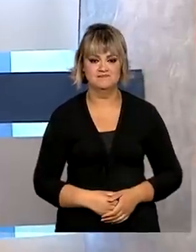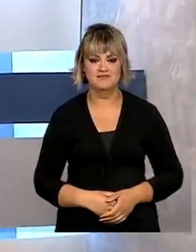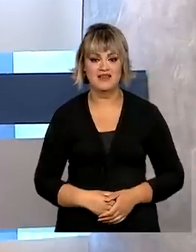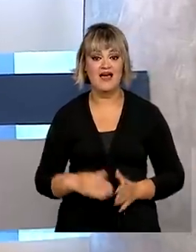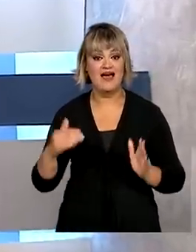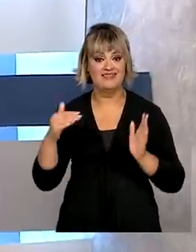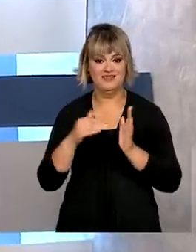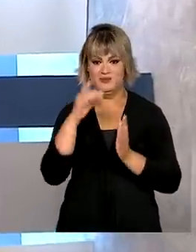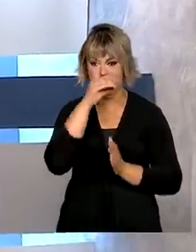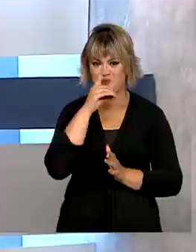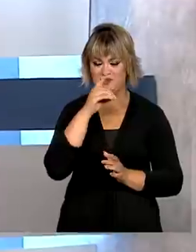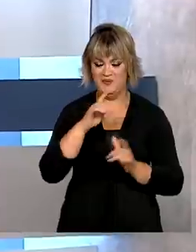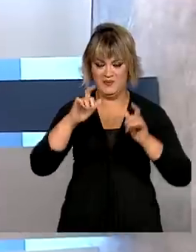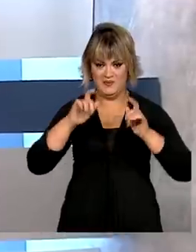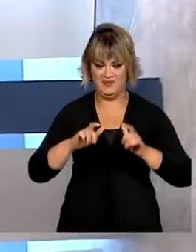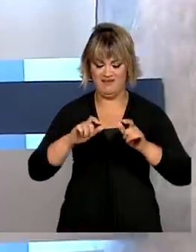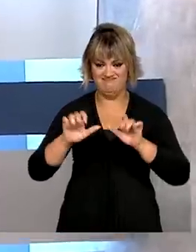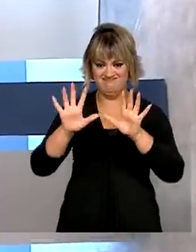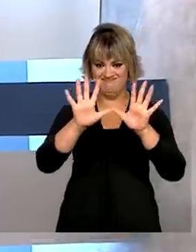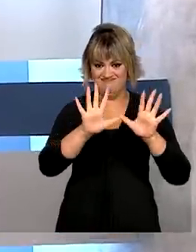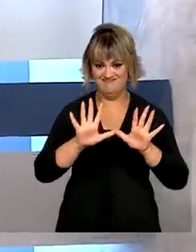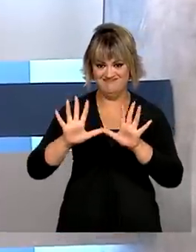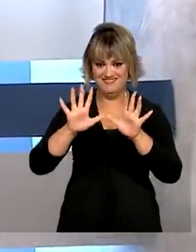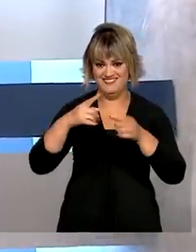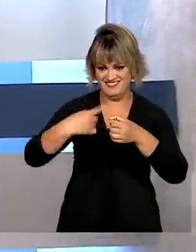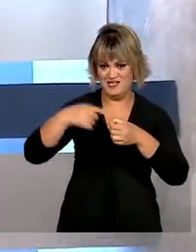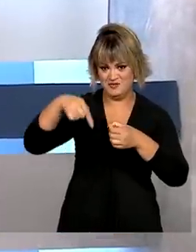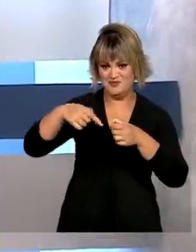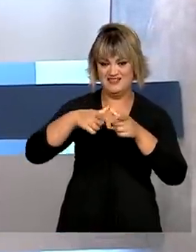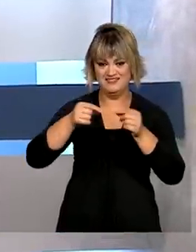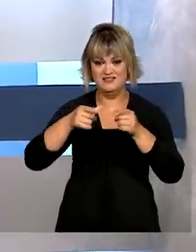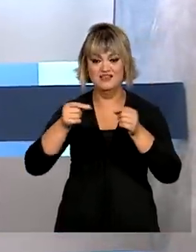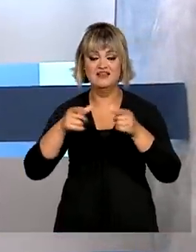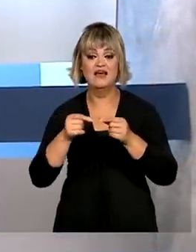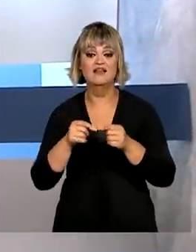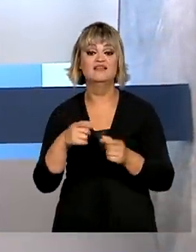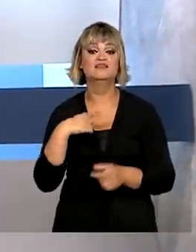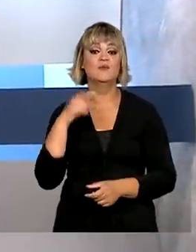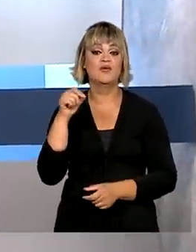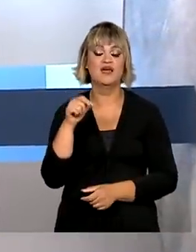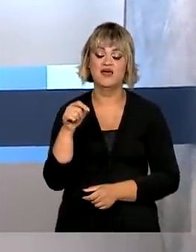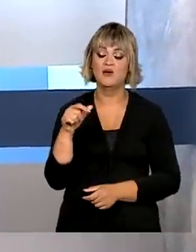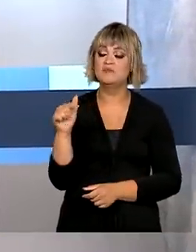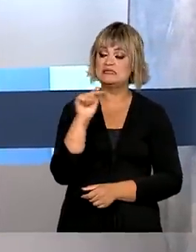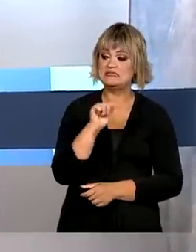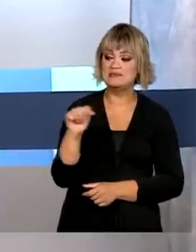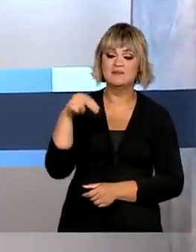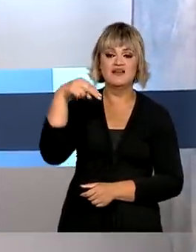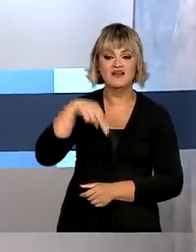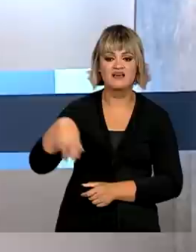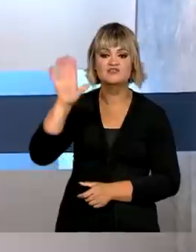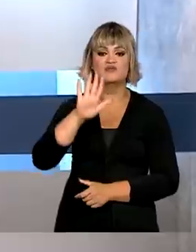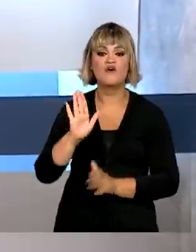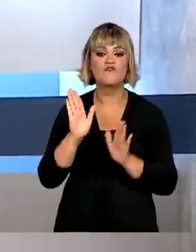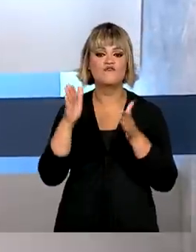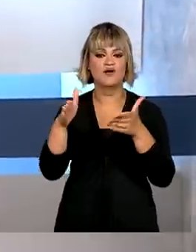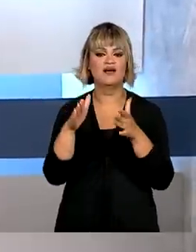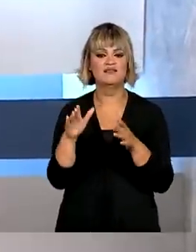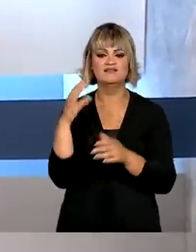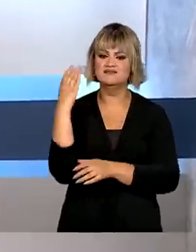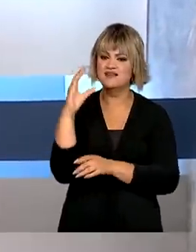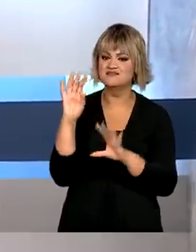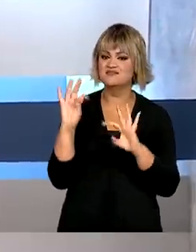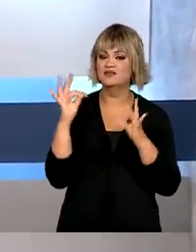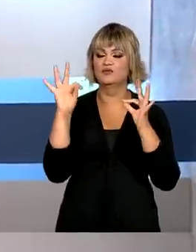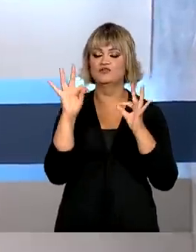Até domingo, o pavilhão do Parque da Cidade, aqui em Brasília, recebe a Semana Nacional de Ciência e Tecnologia. Quem passar por lá vai poder